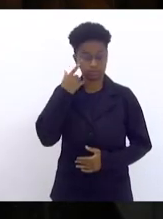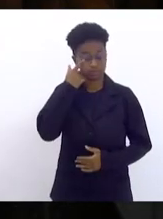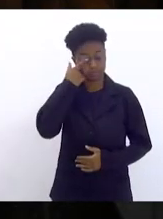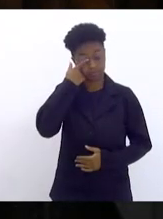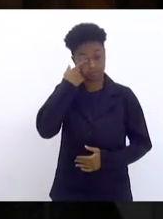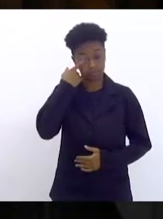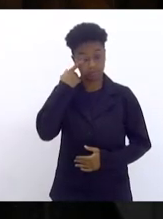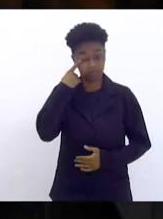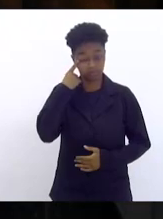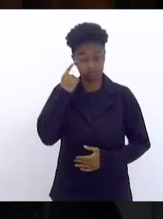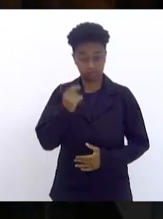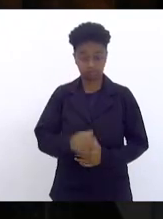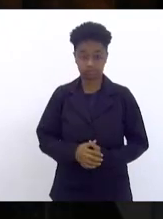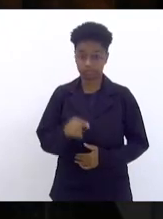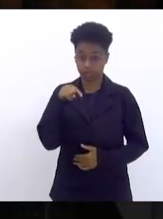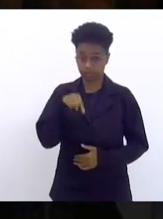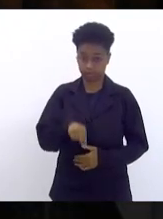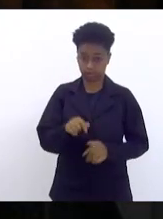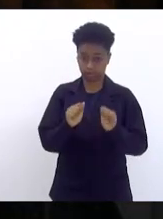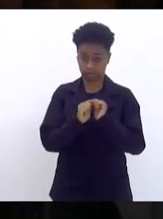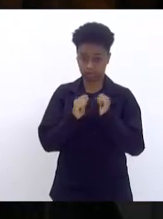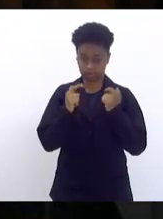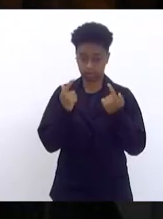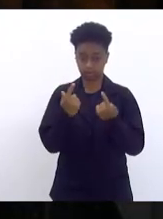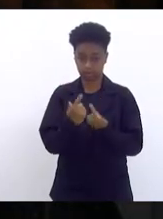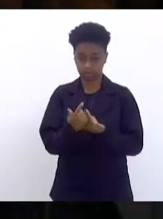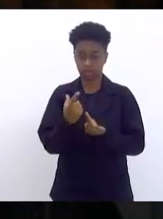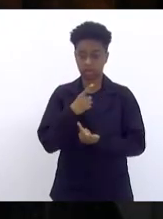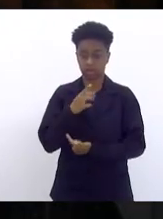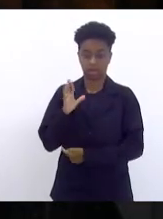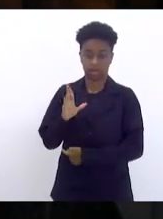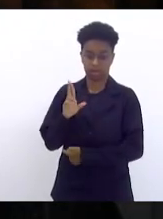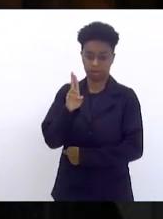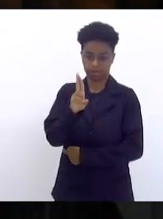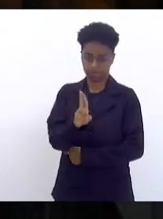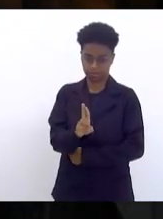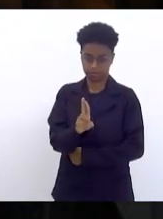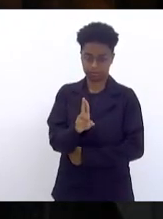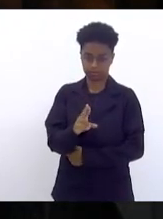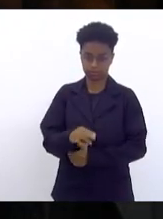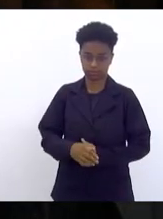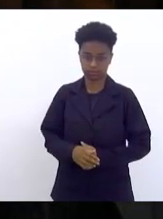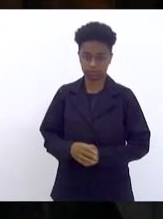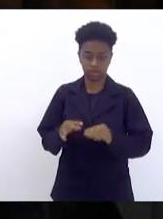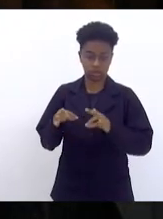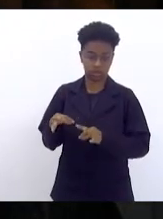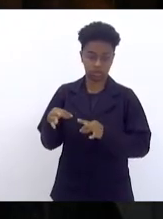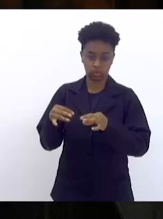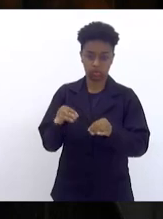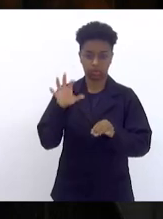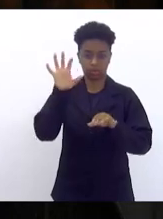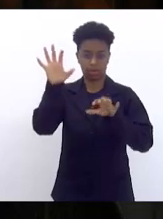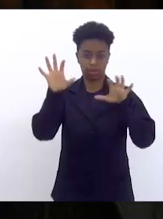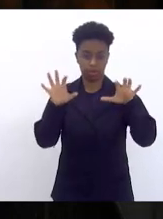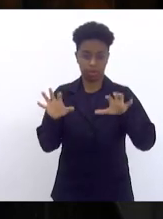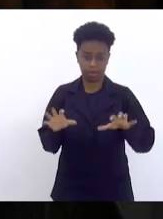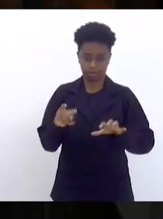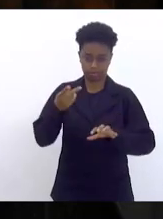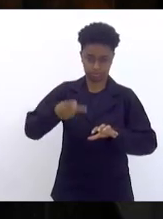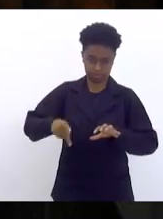E esta casa tem representantes de todas as regiões do